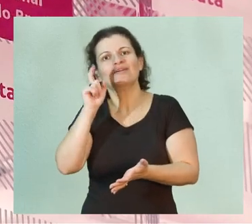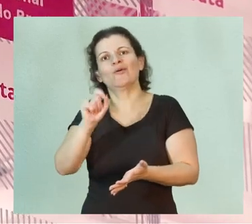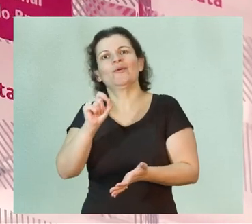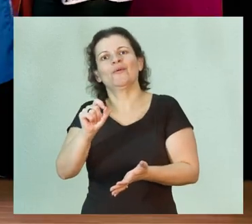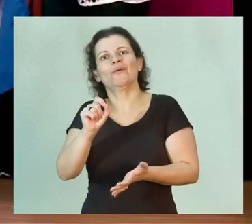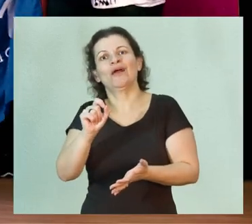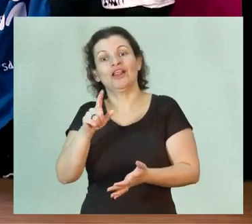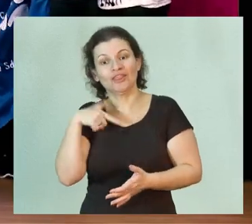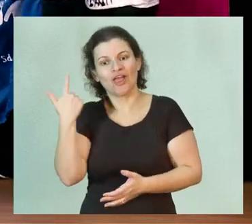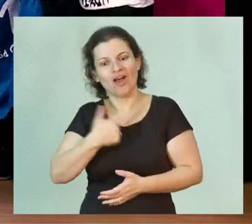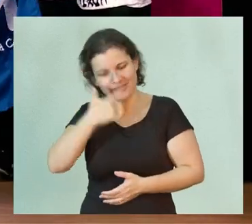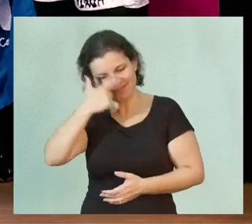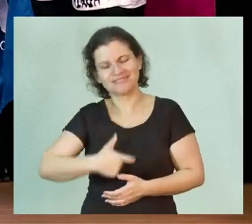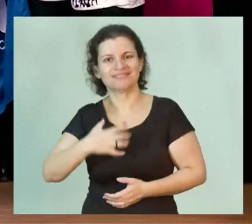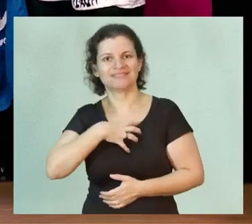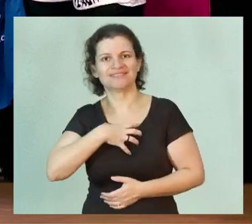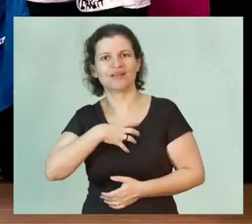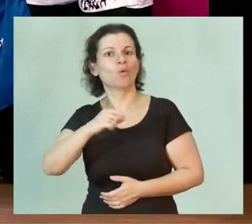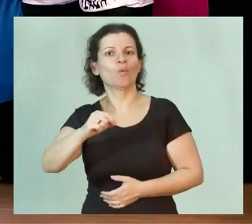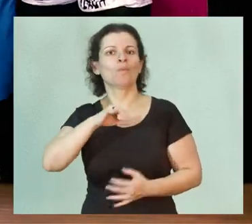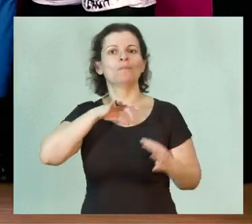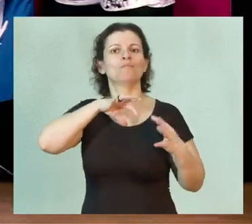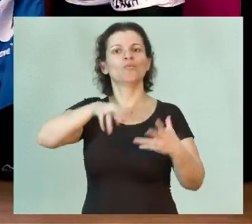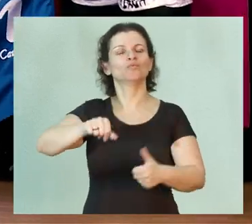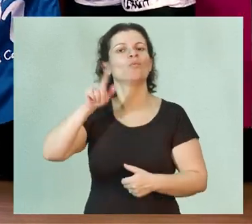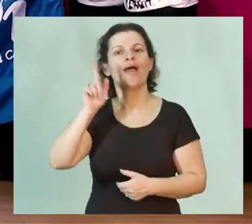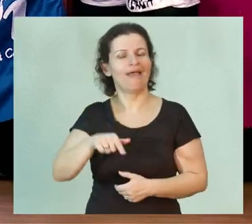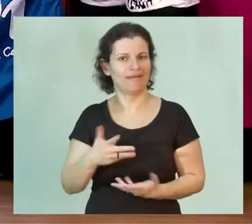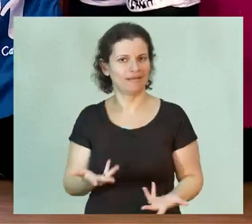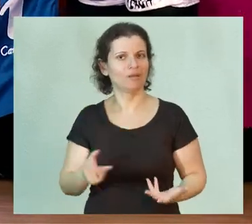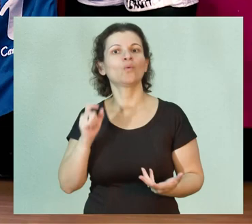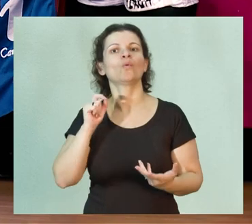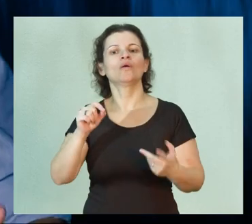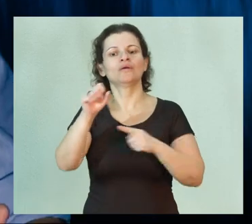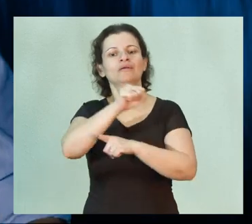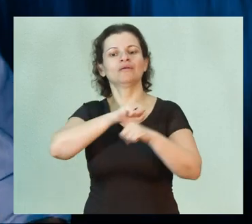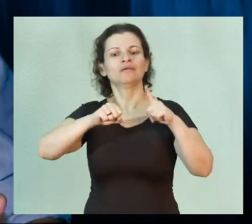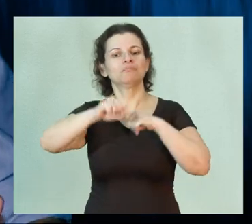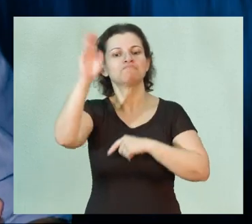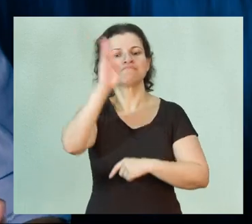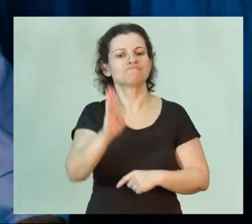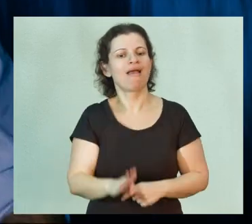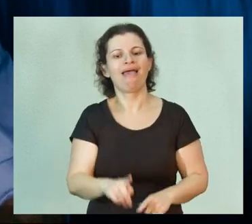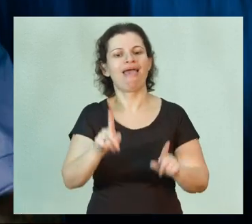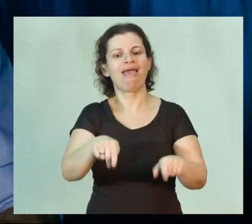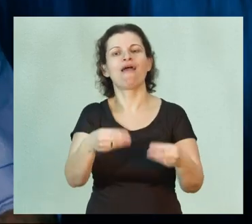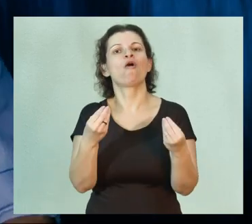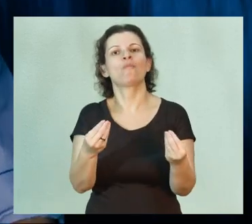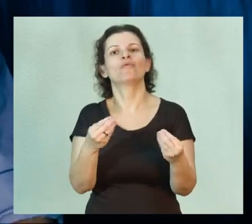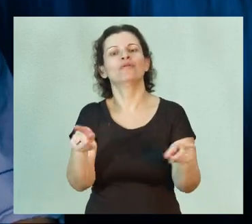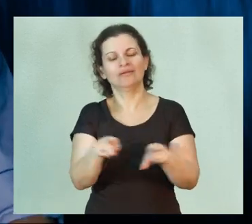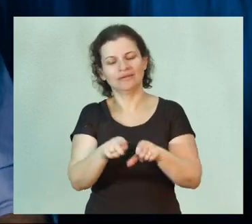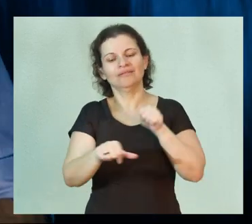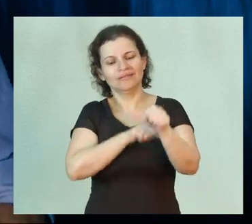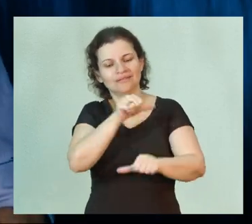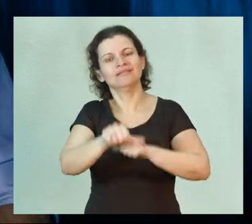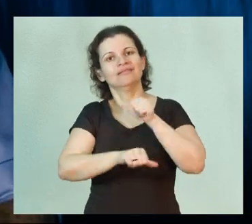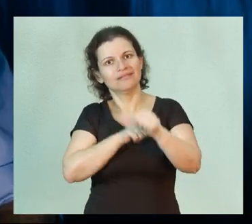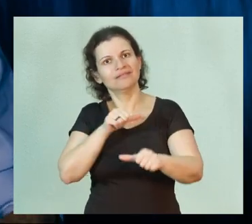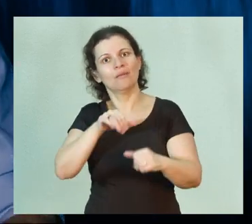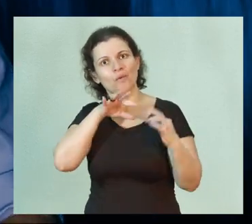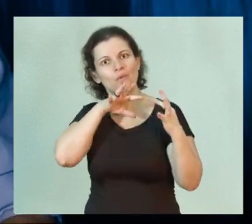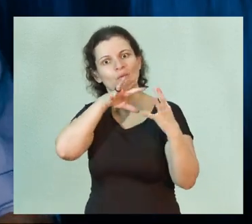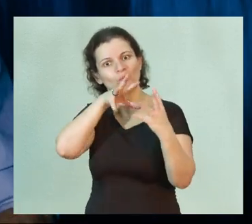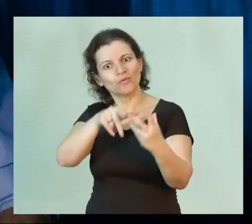que nós somos, aquilo que o mundo é, aquilo que a sociedade brasileira é e as transformações pelas quais este